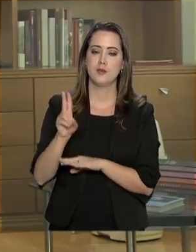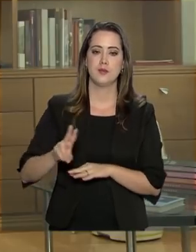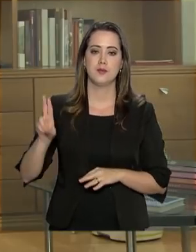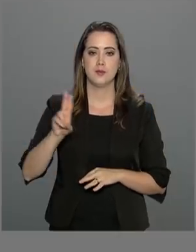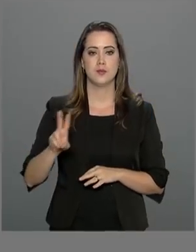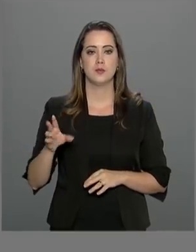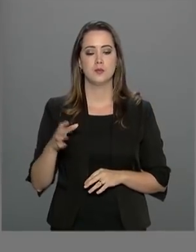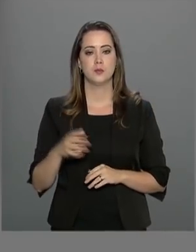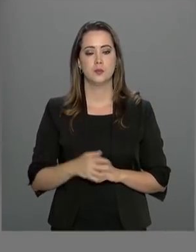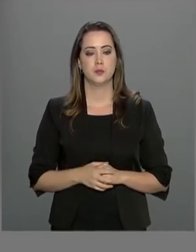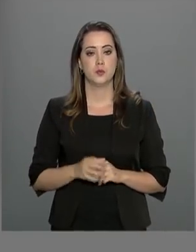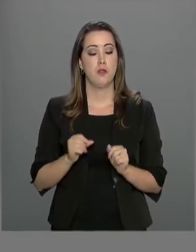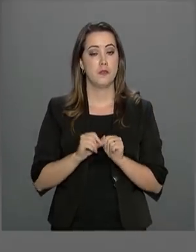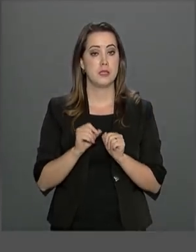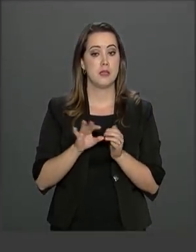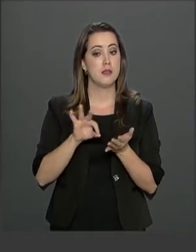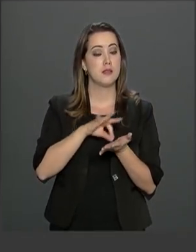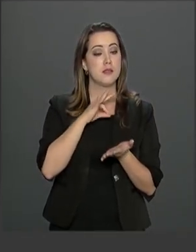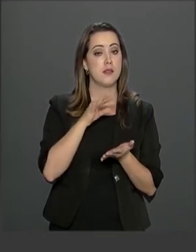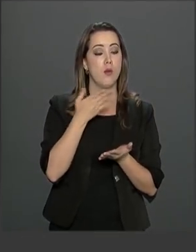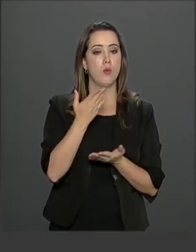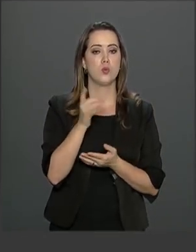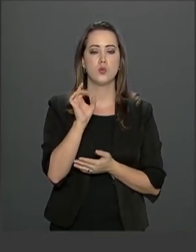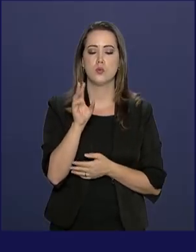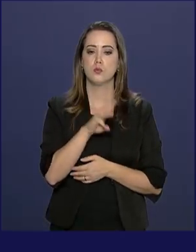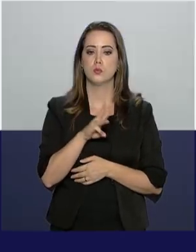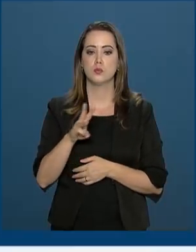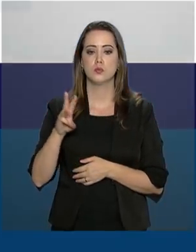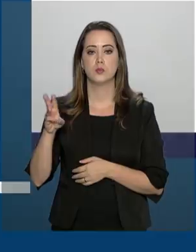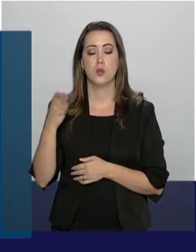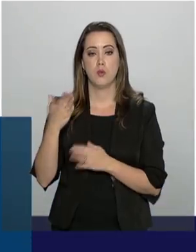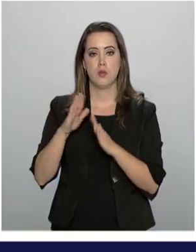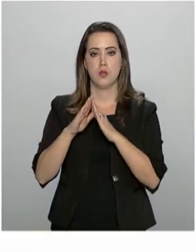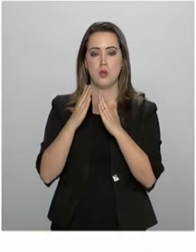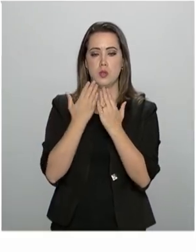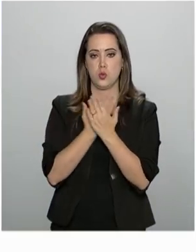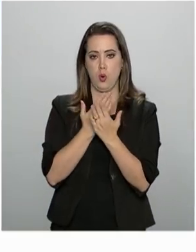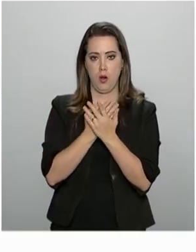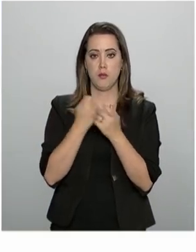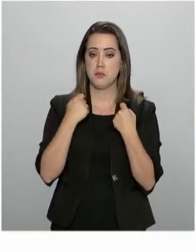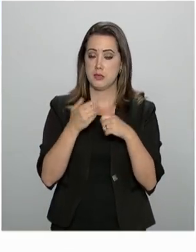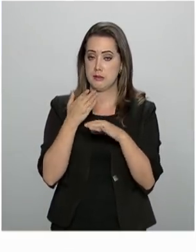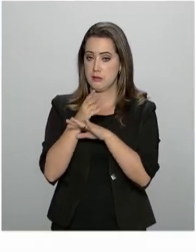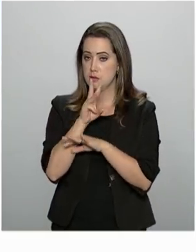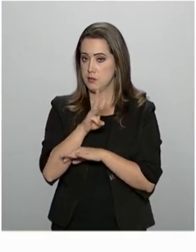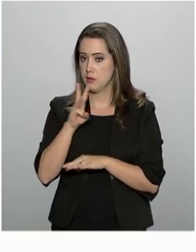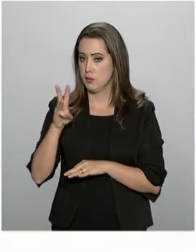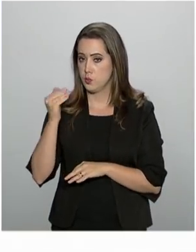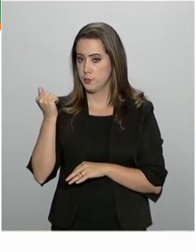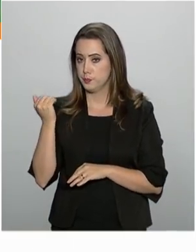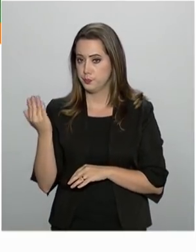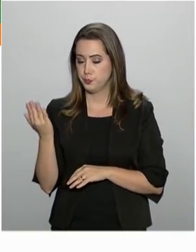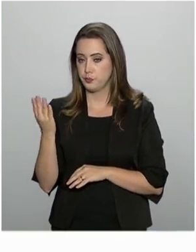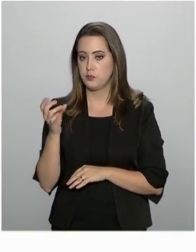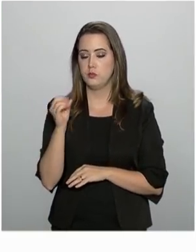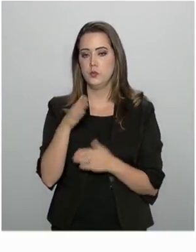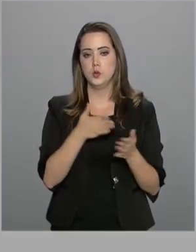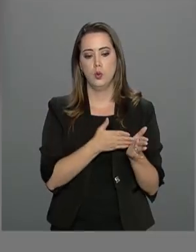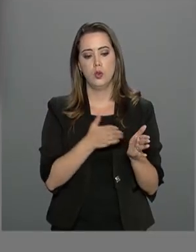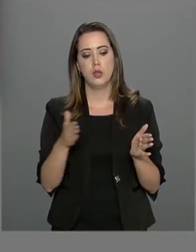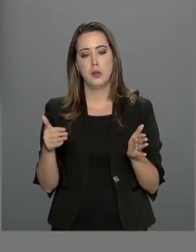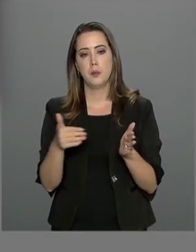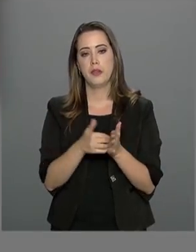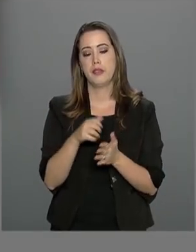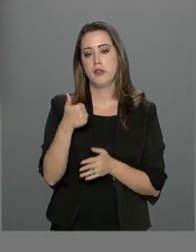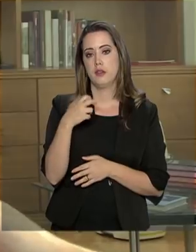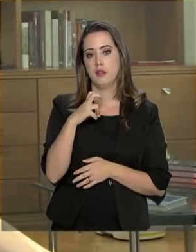universidade. Para realizar a inscrição, basta a direção da escola acessar a página da UBMEP na internet. O prazo vai até